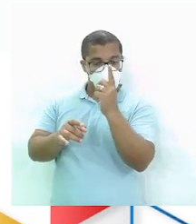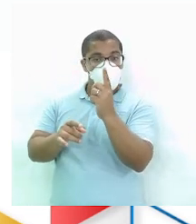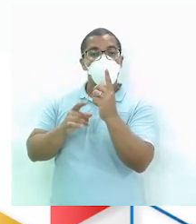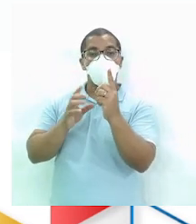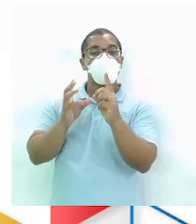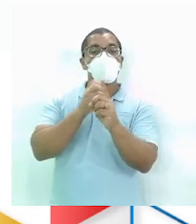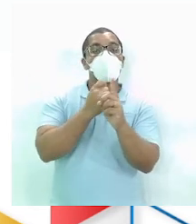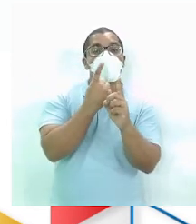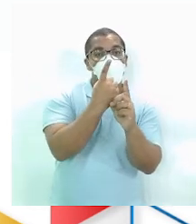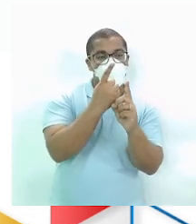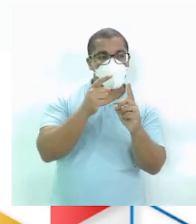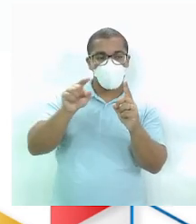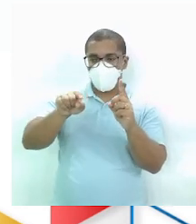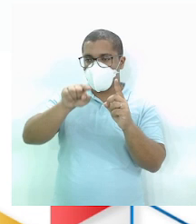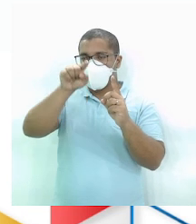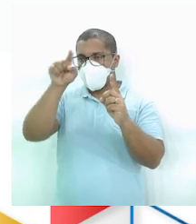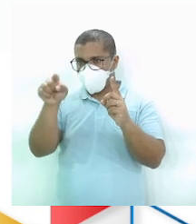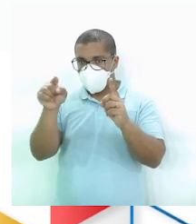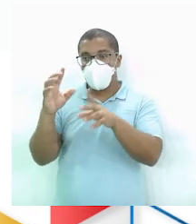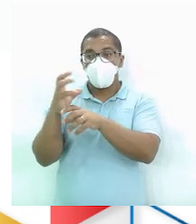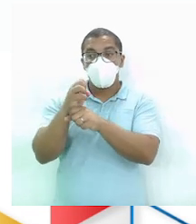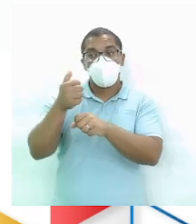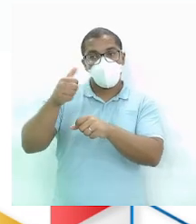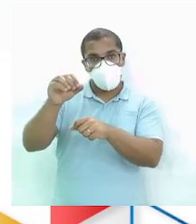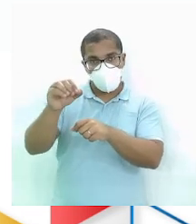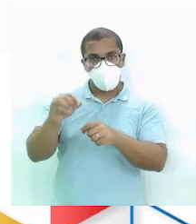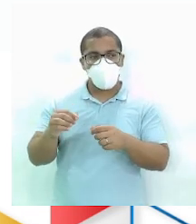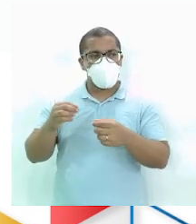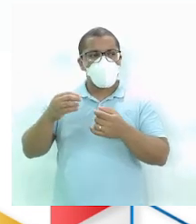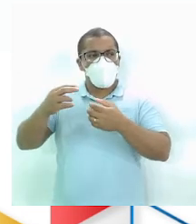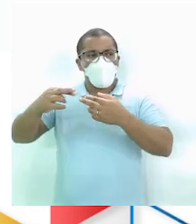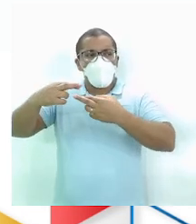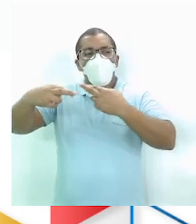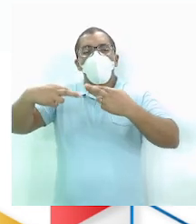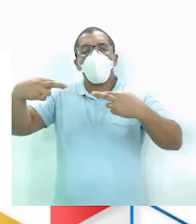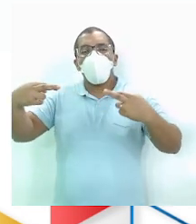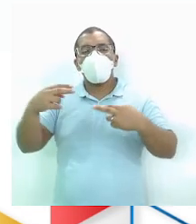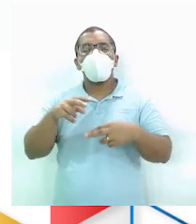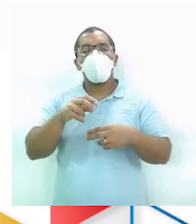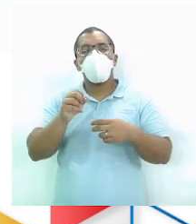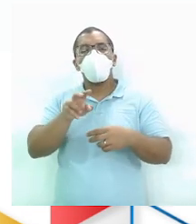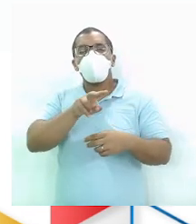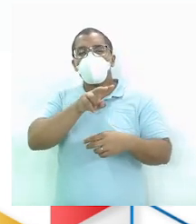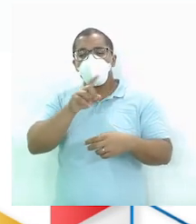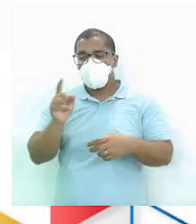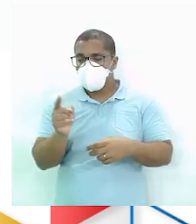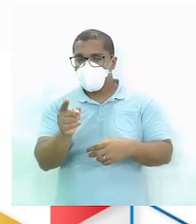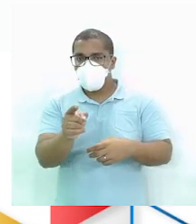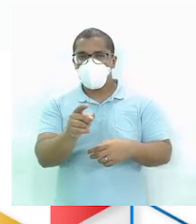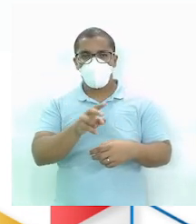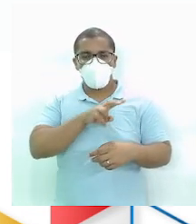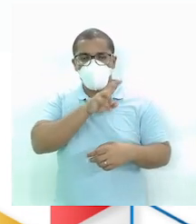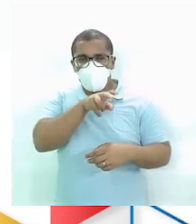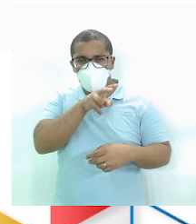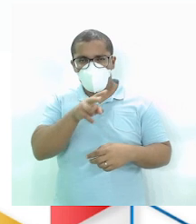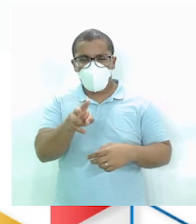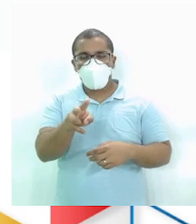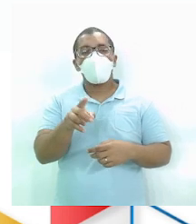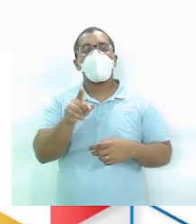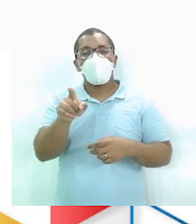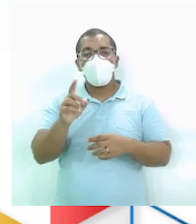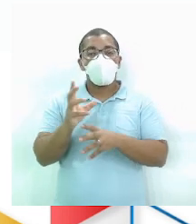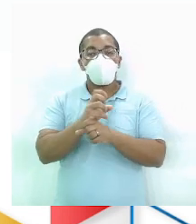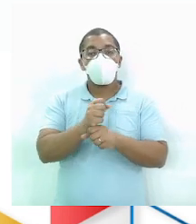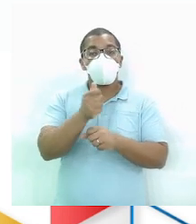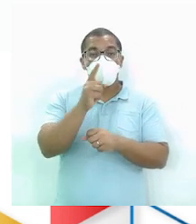Vale dez A serpente Ou cordas Como eles diziam Rolos de cordas Valia cem